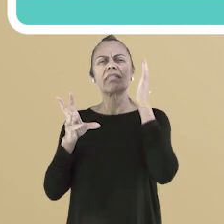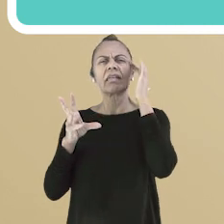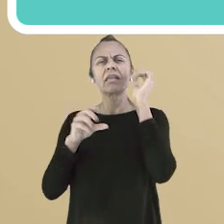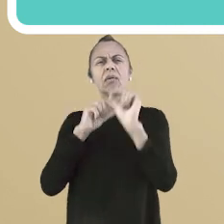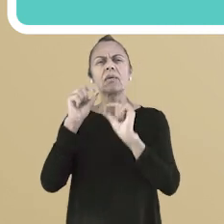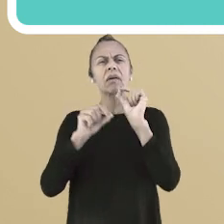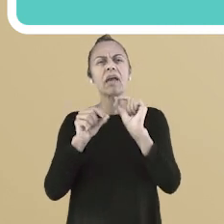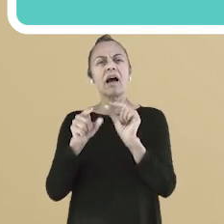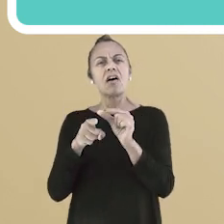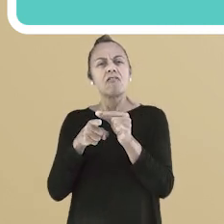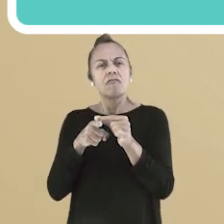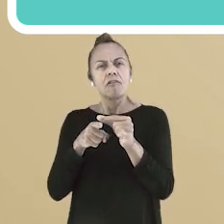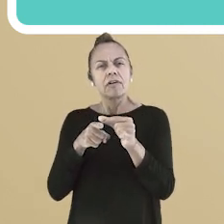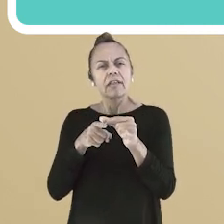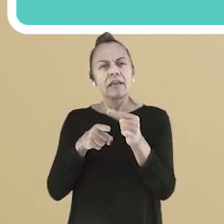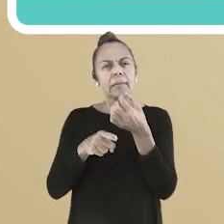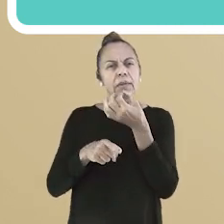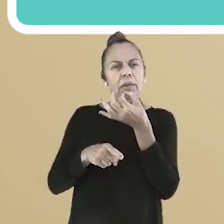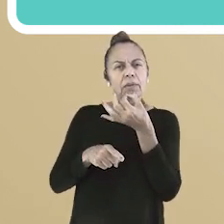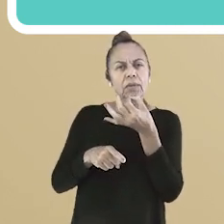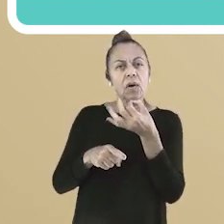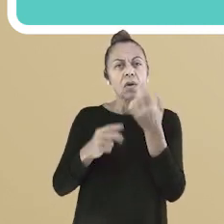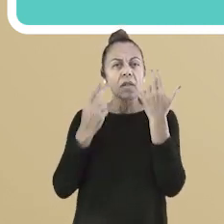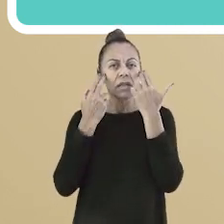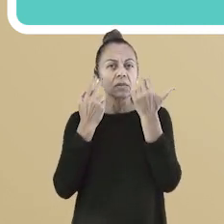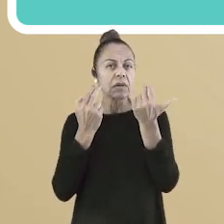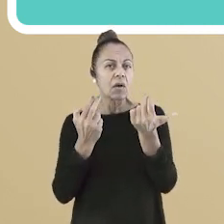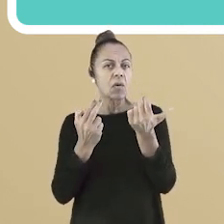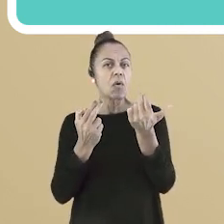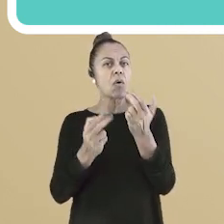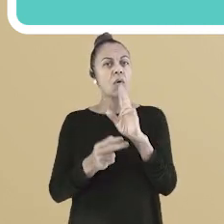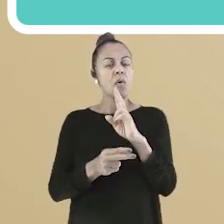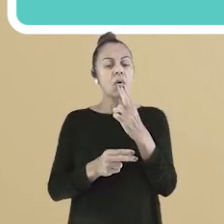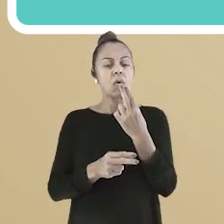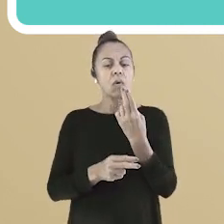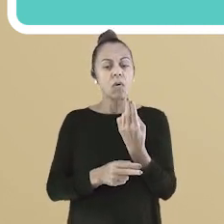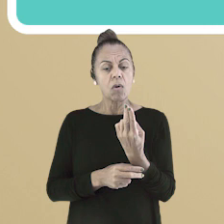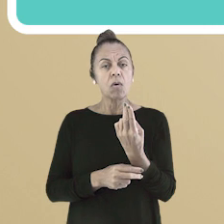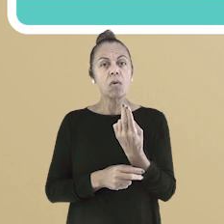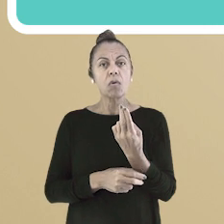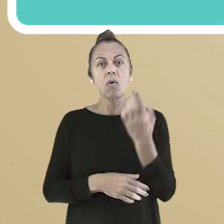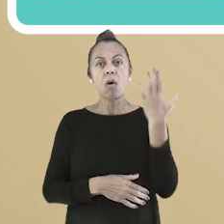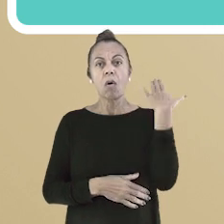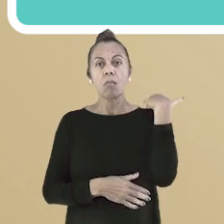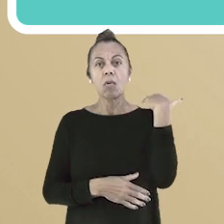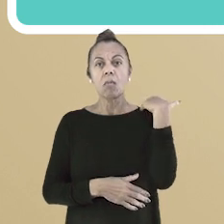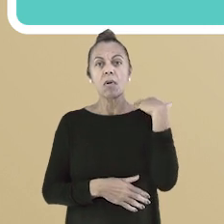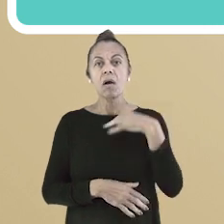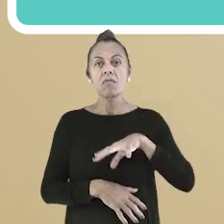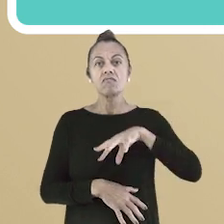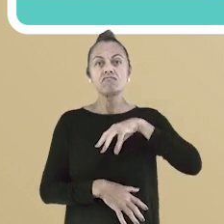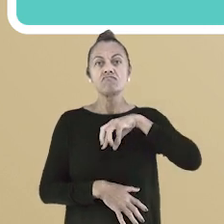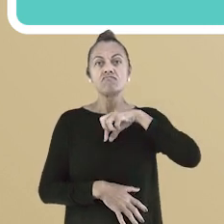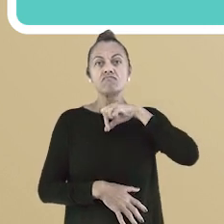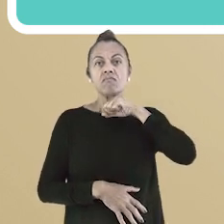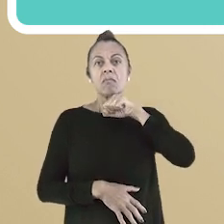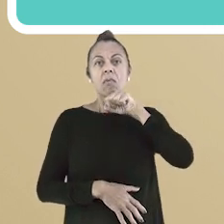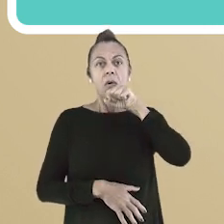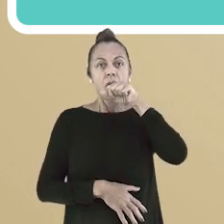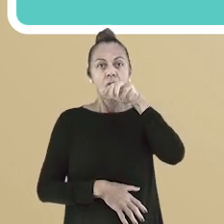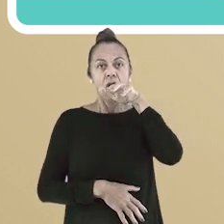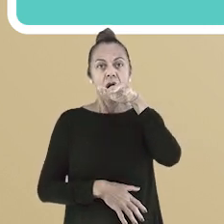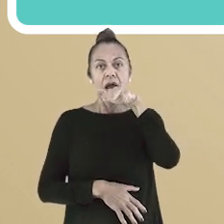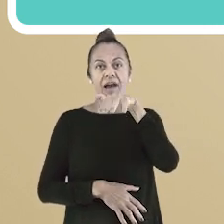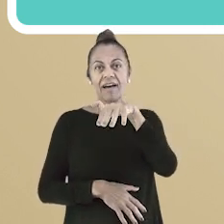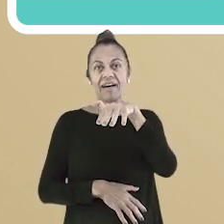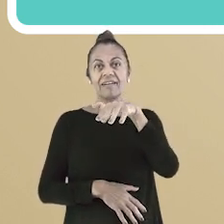são vogais. São fonemas, sons sonoros naturais. Ou seja, produzidos quando uma corrente de ar proveniente